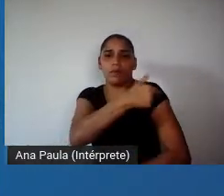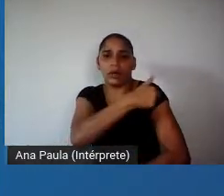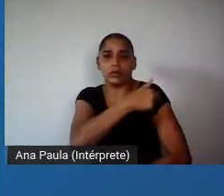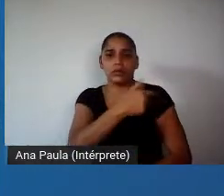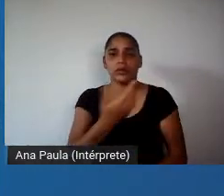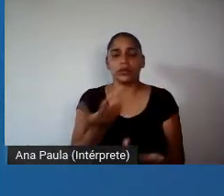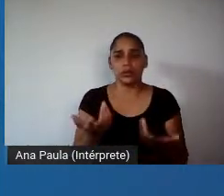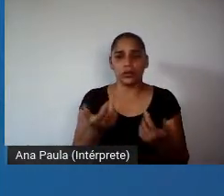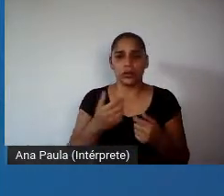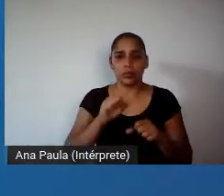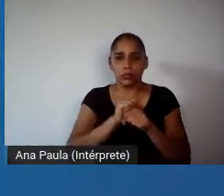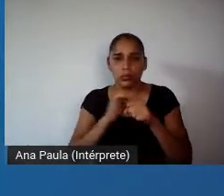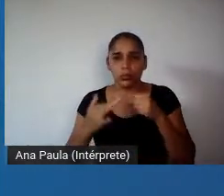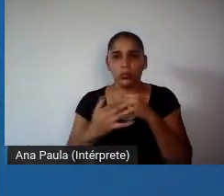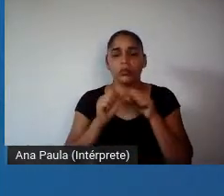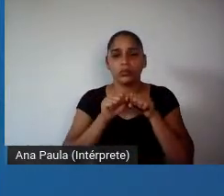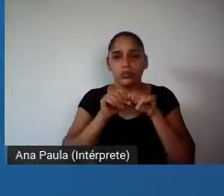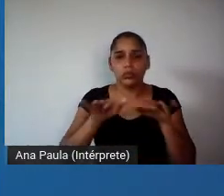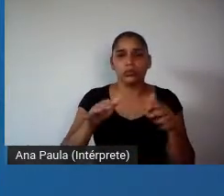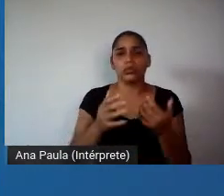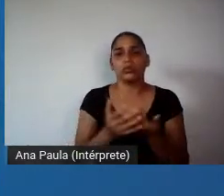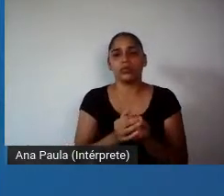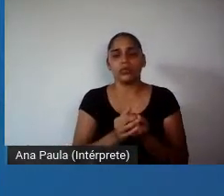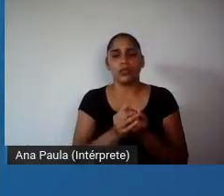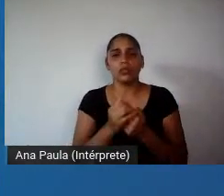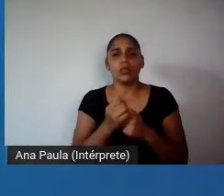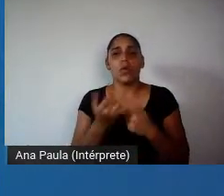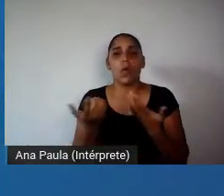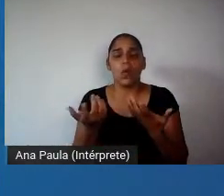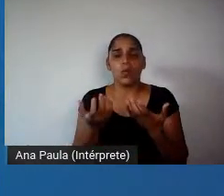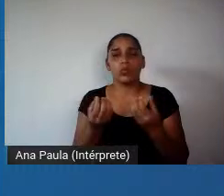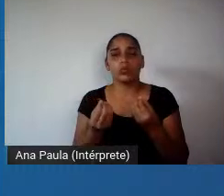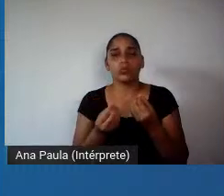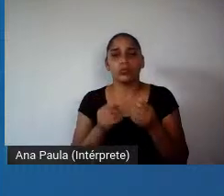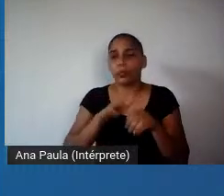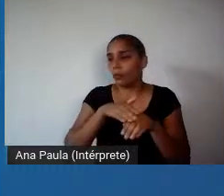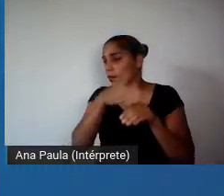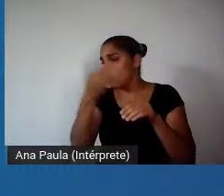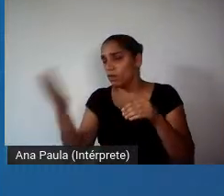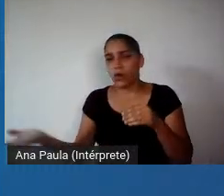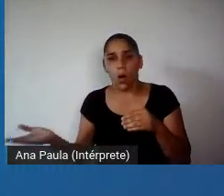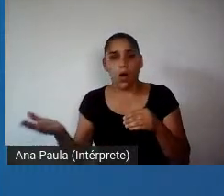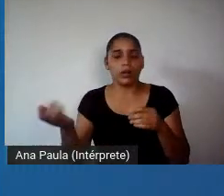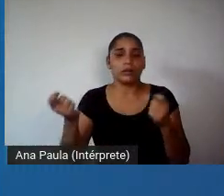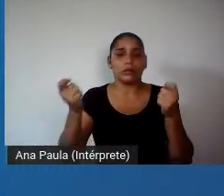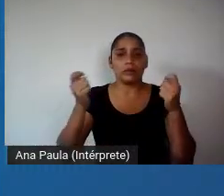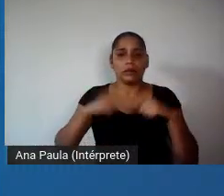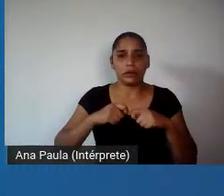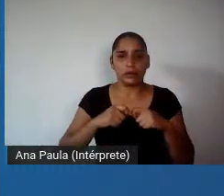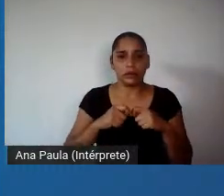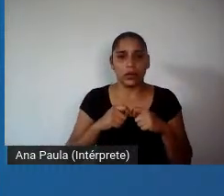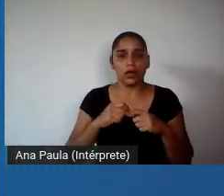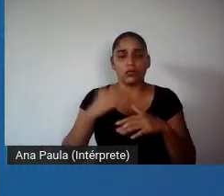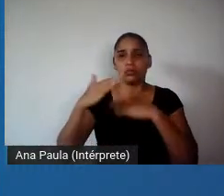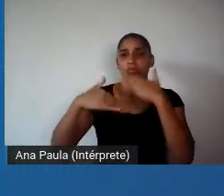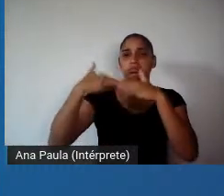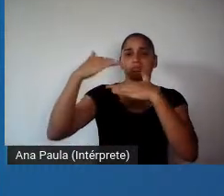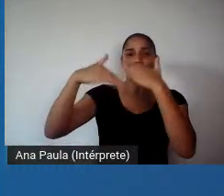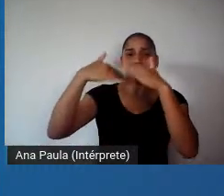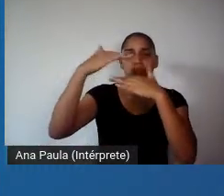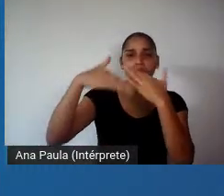o medicamento, né, ou seja, aquela algo exterior, né, e que pode condicionar, né, o desenvolvimento ou